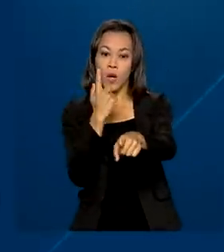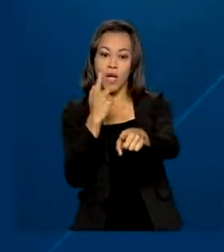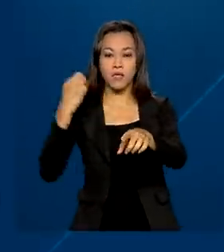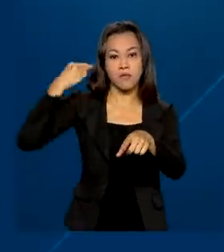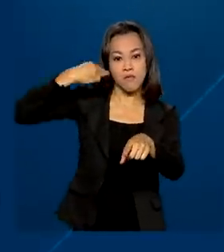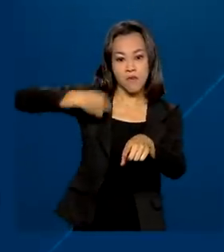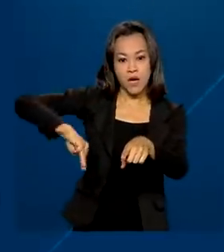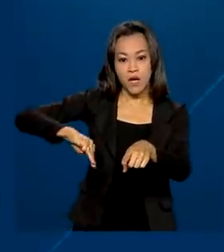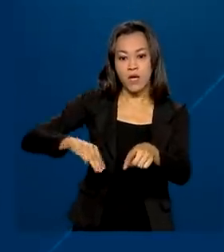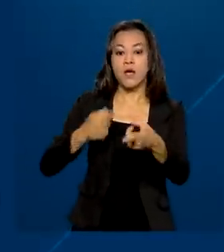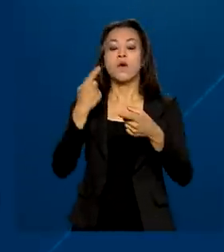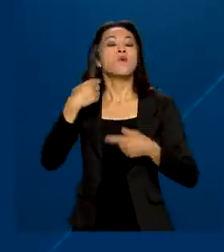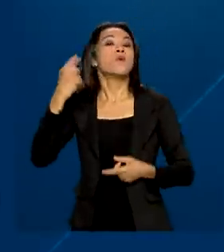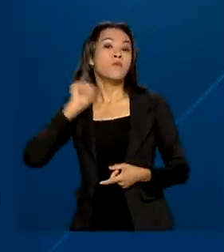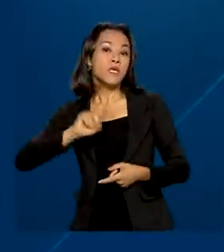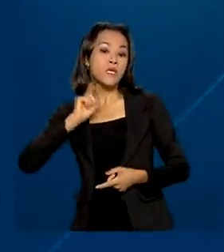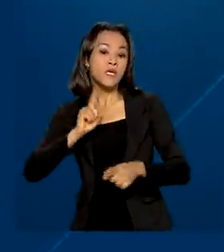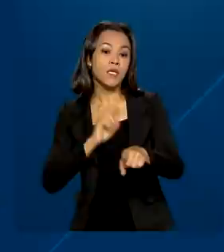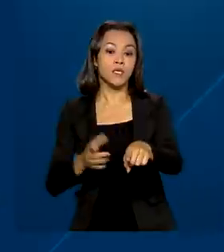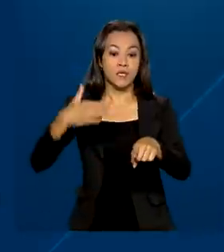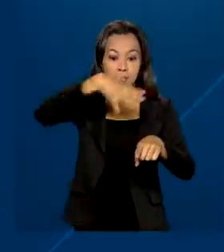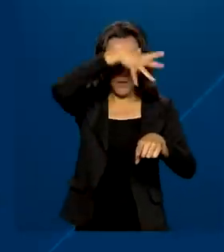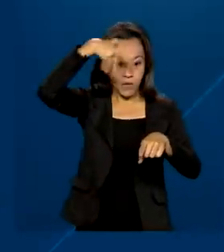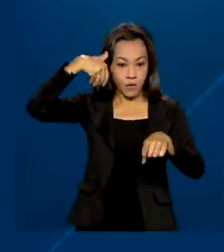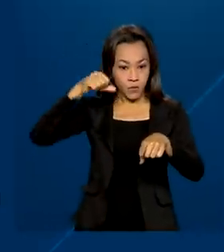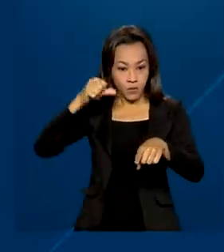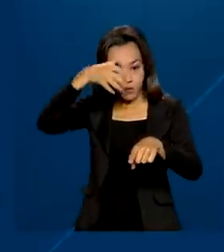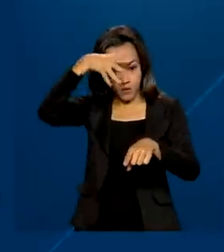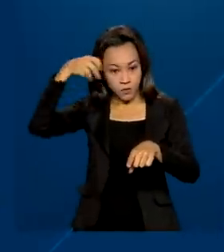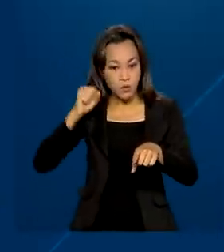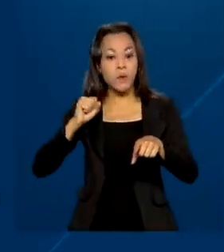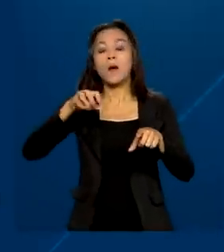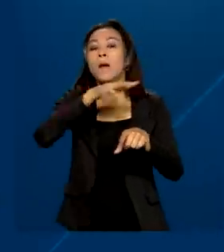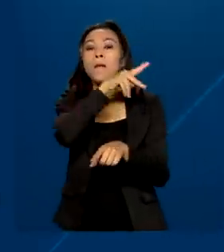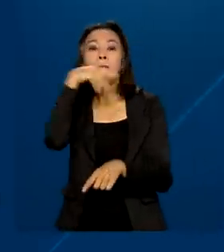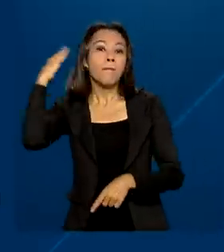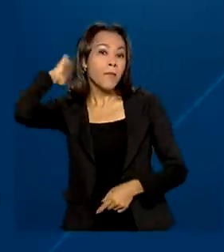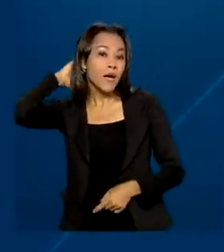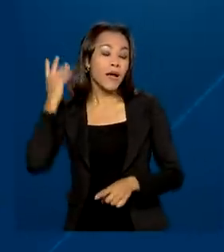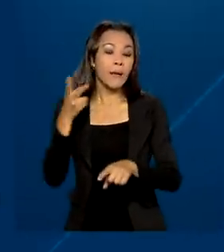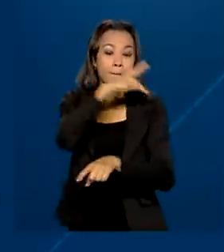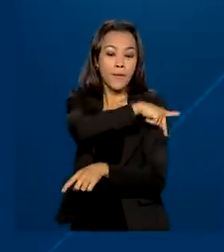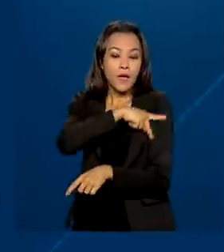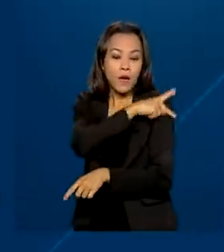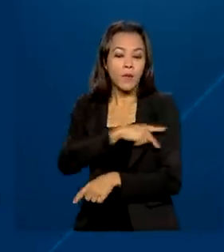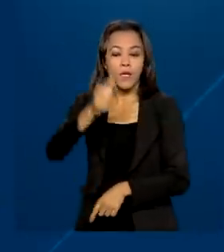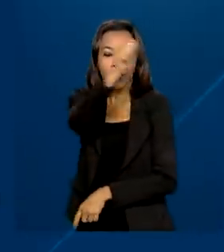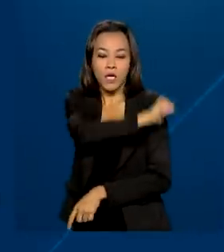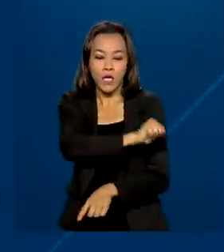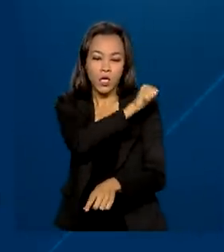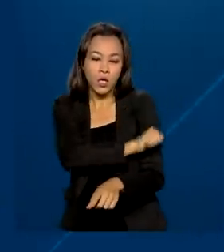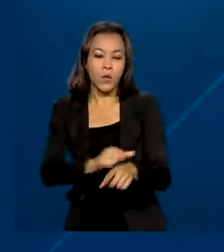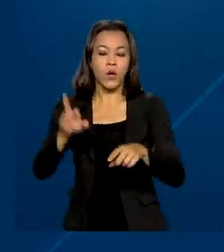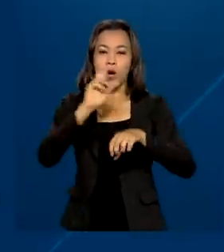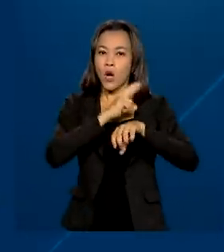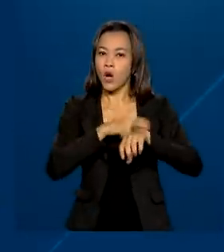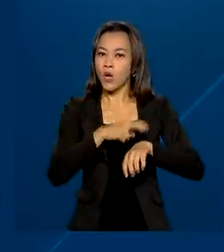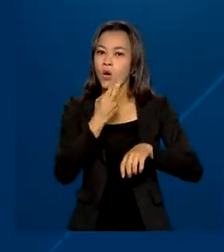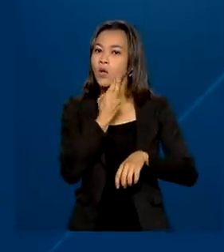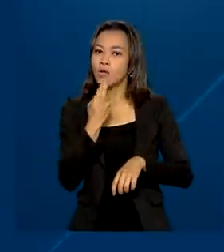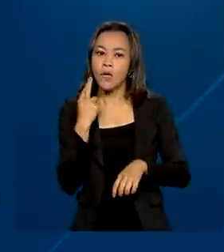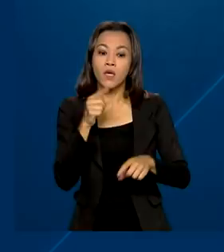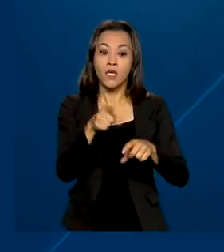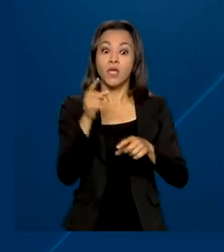Maranhão, Minas Gerais, Mato Grosso, Pará, Piauí, Rio de Janeiro, Rondônia, São Paulo e